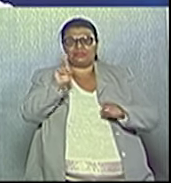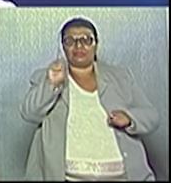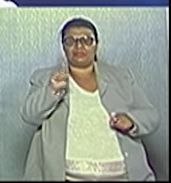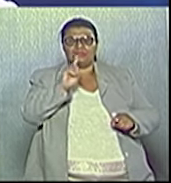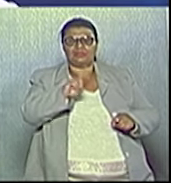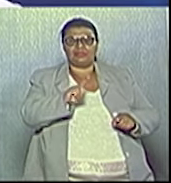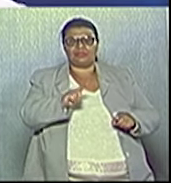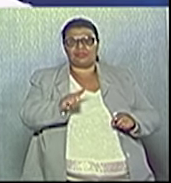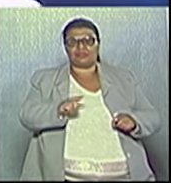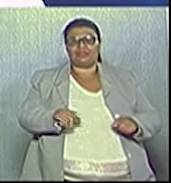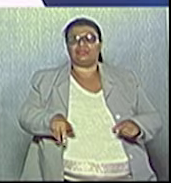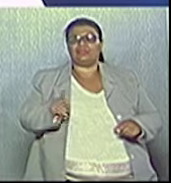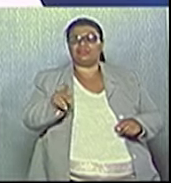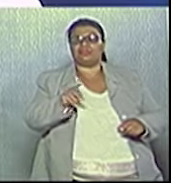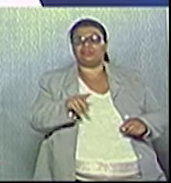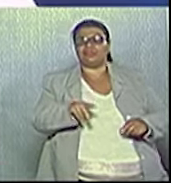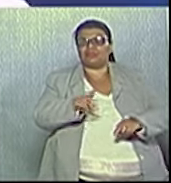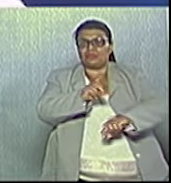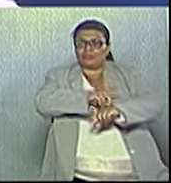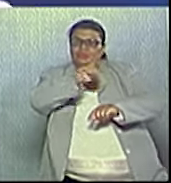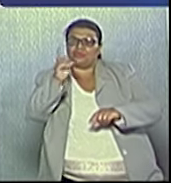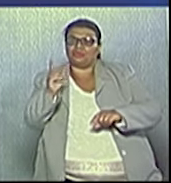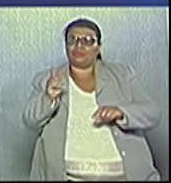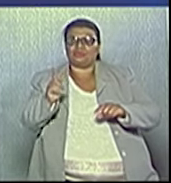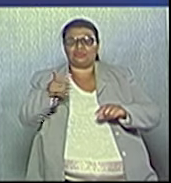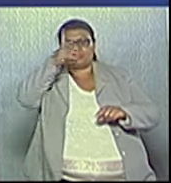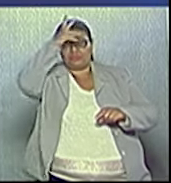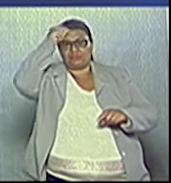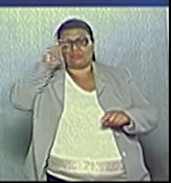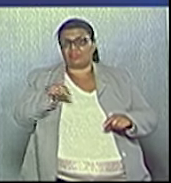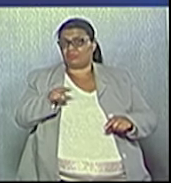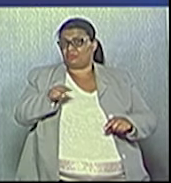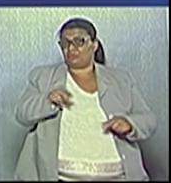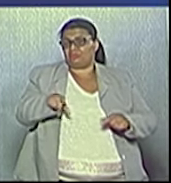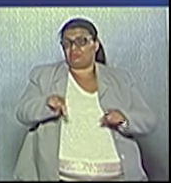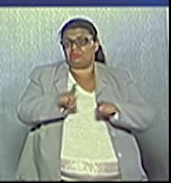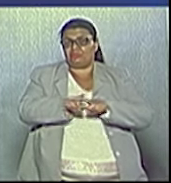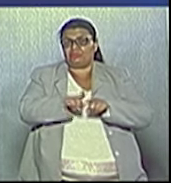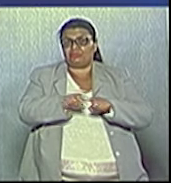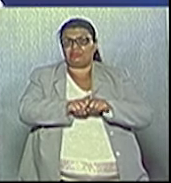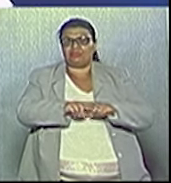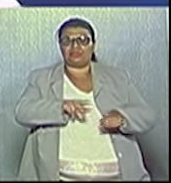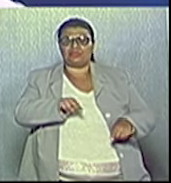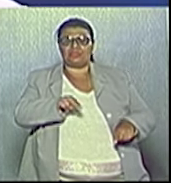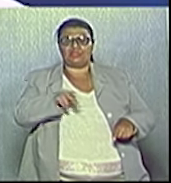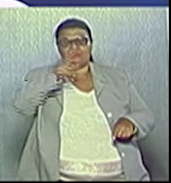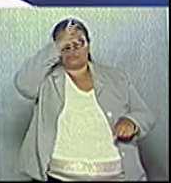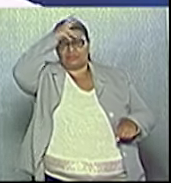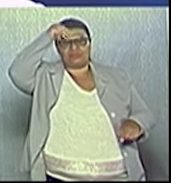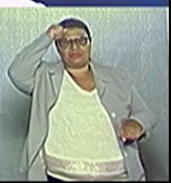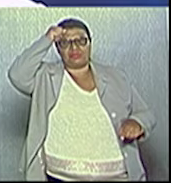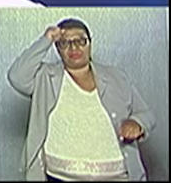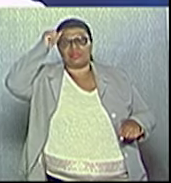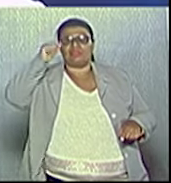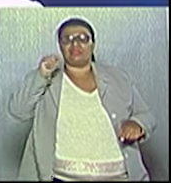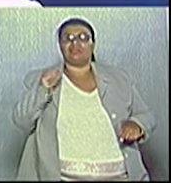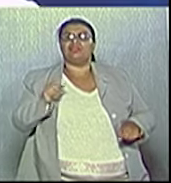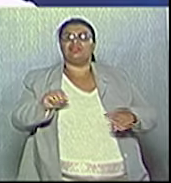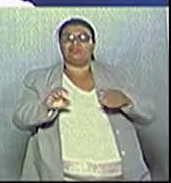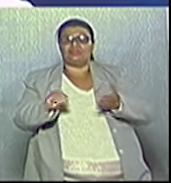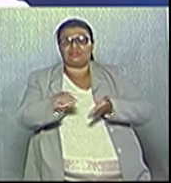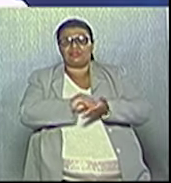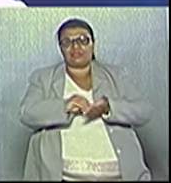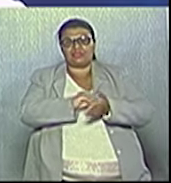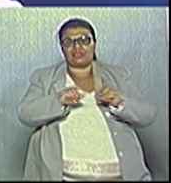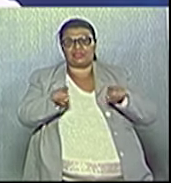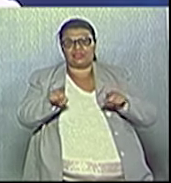como mestre, como consultora. Como prefeita, eu nunca fiz. Como secretária, nunca fiz, porque eu nunca fui secretária municipal, mas fui subsecretária estadual.